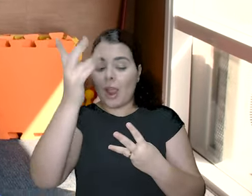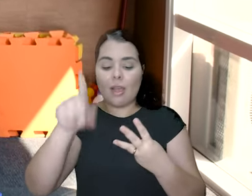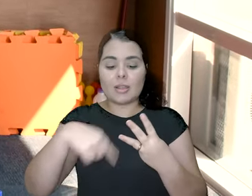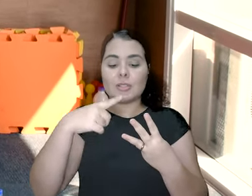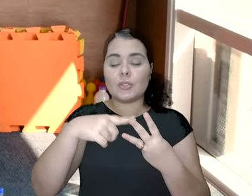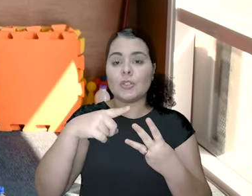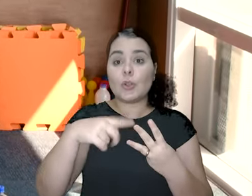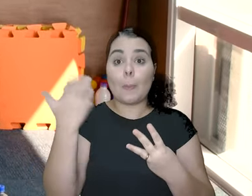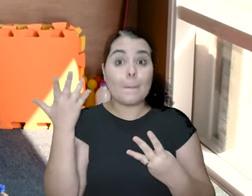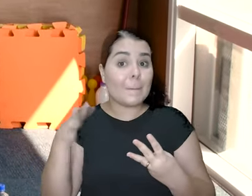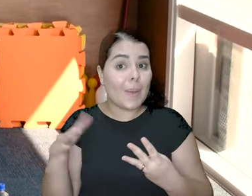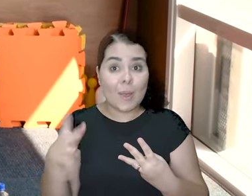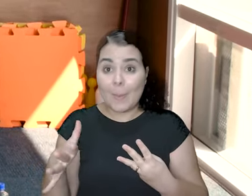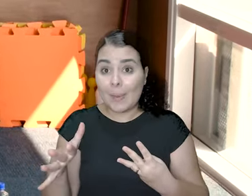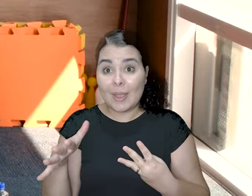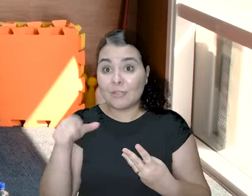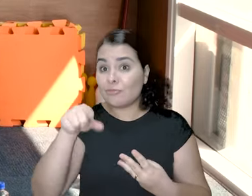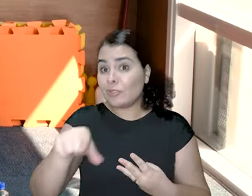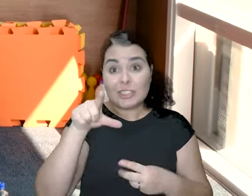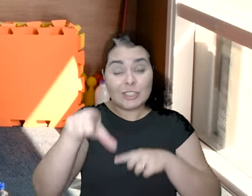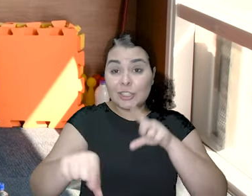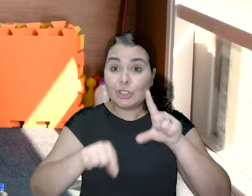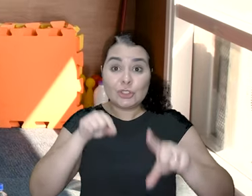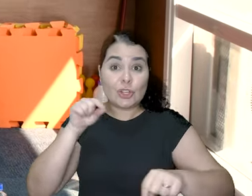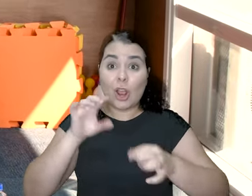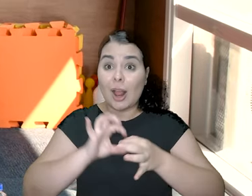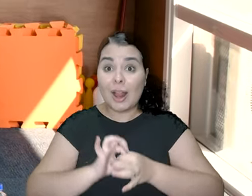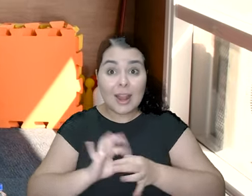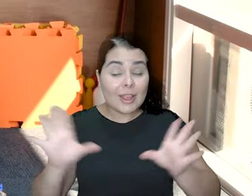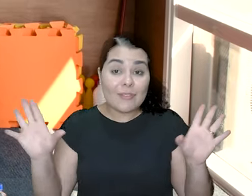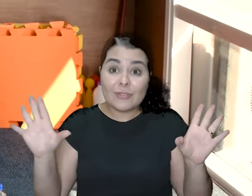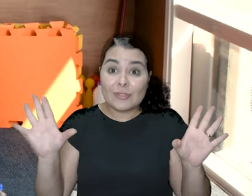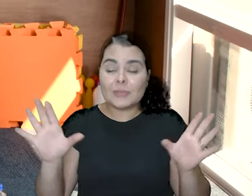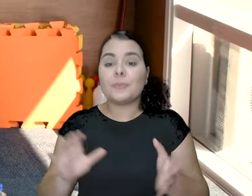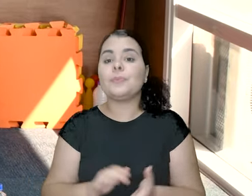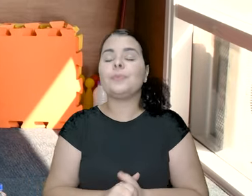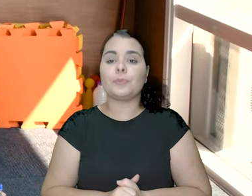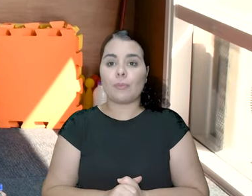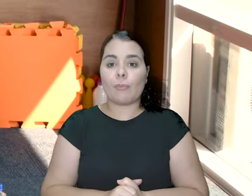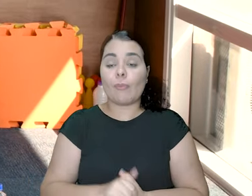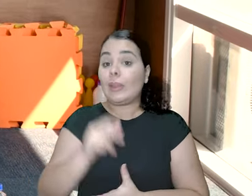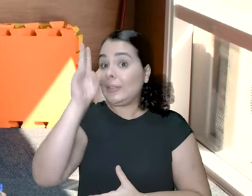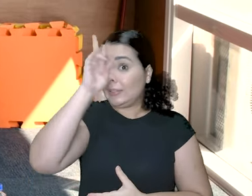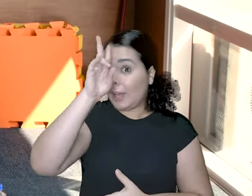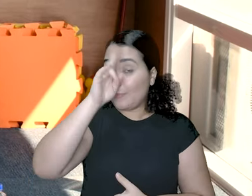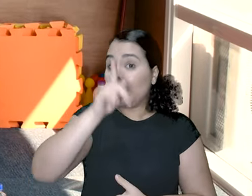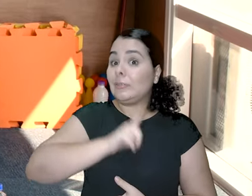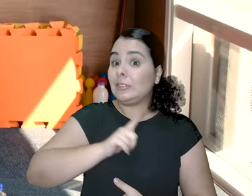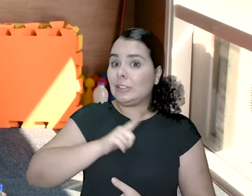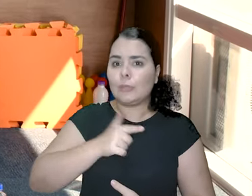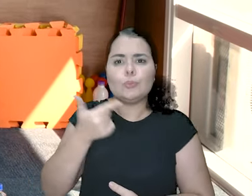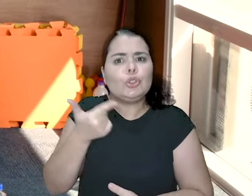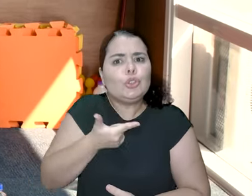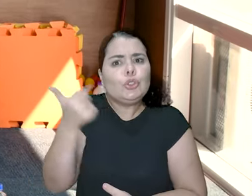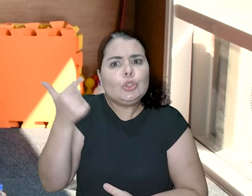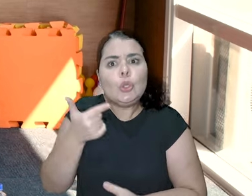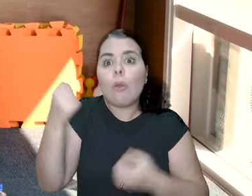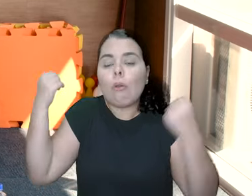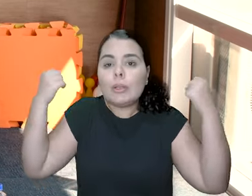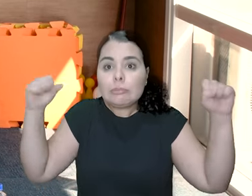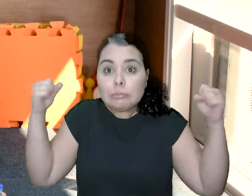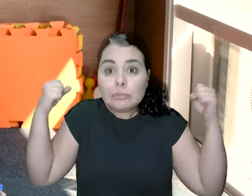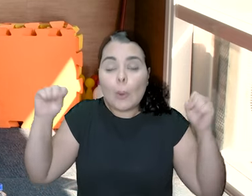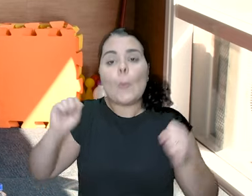E o mais ou menos. Escolha o seu. Tá bom? Lembrando que depois vem uma segunda